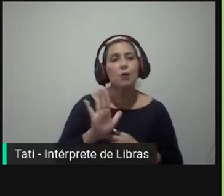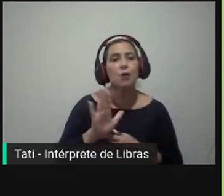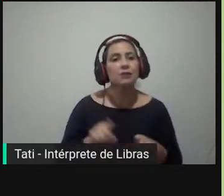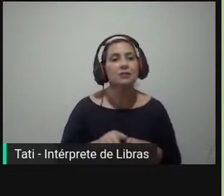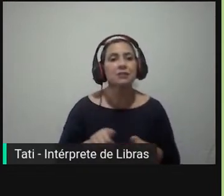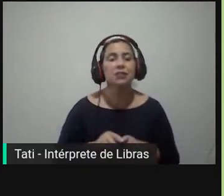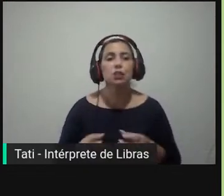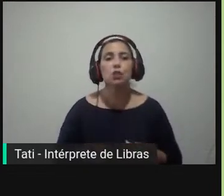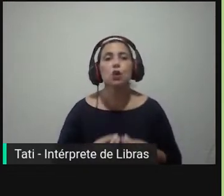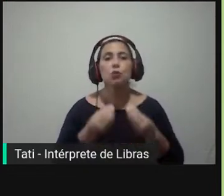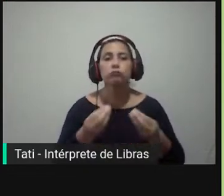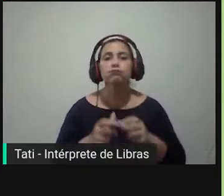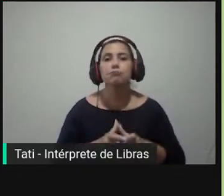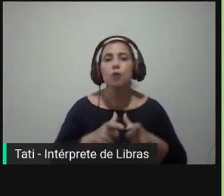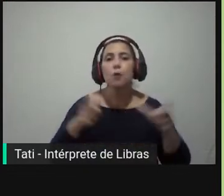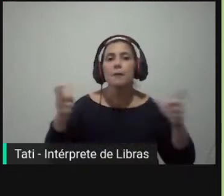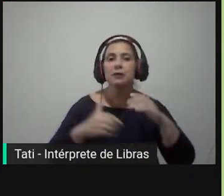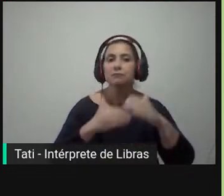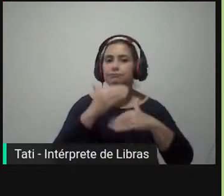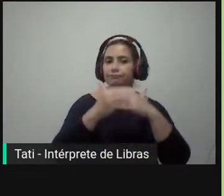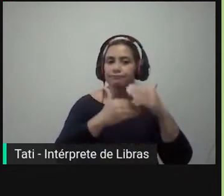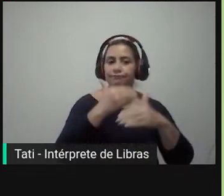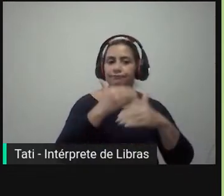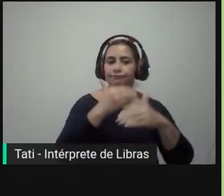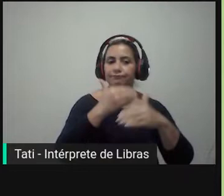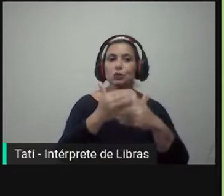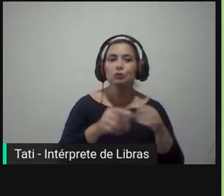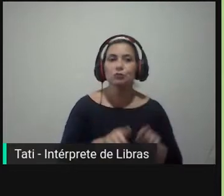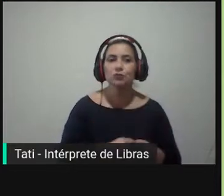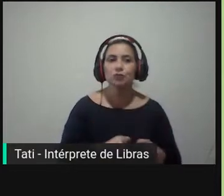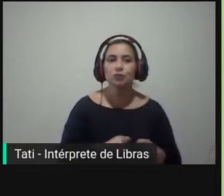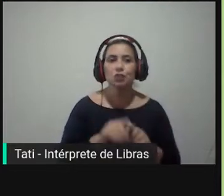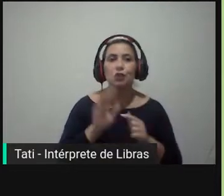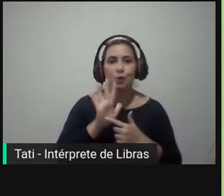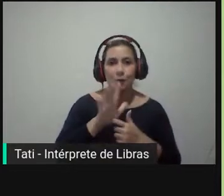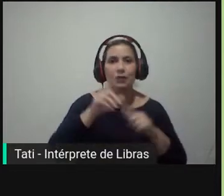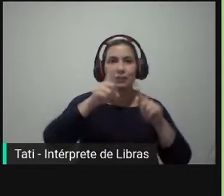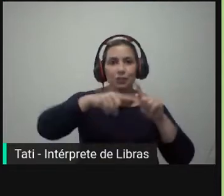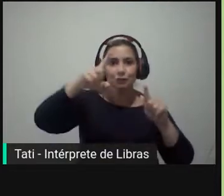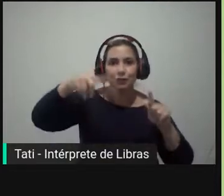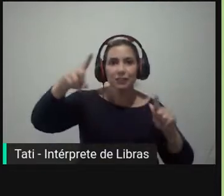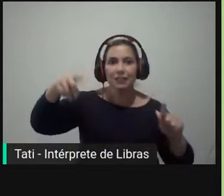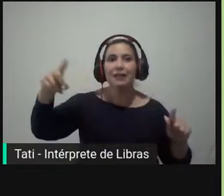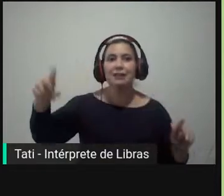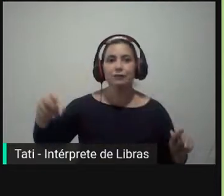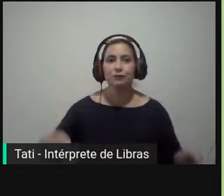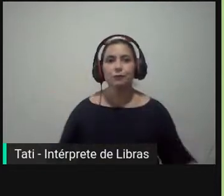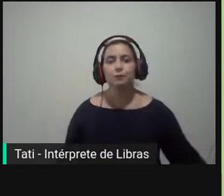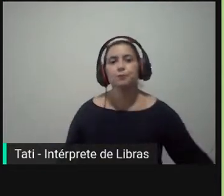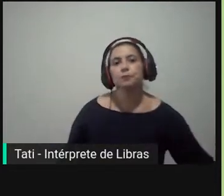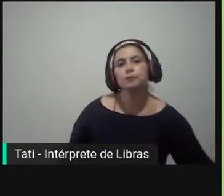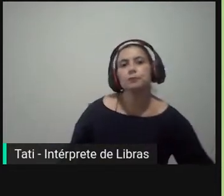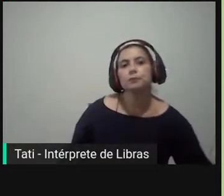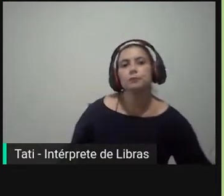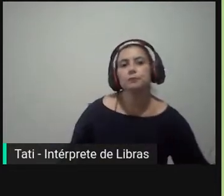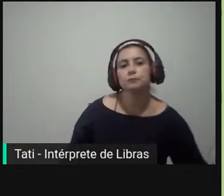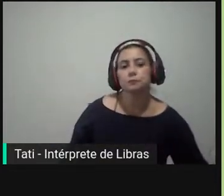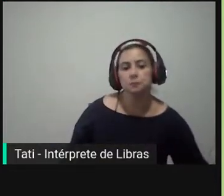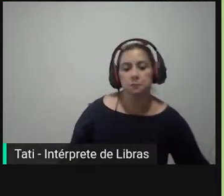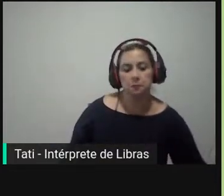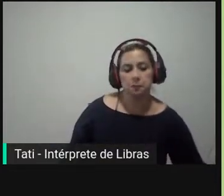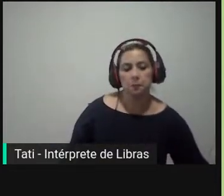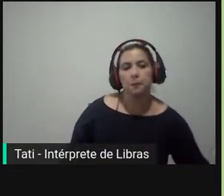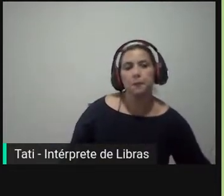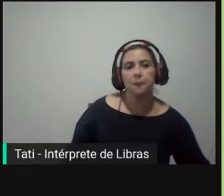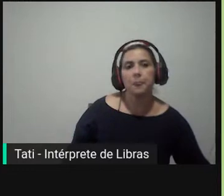crescimento nos trabalhos. E isso a gente pode ver aqui nesse gráfico que eu vou apresentar a seguir. Nesse gráfico a gente consegue ver como